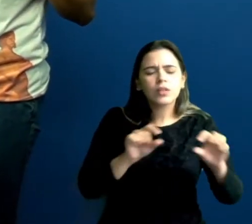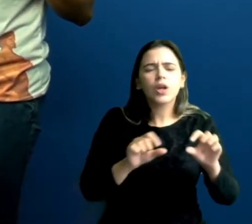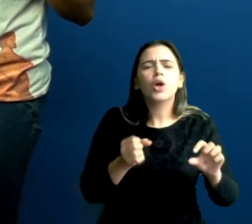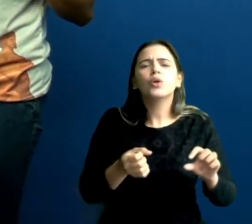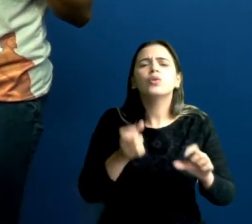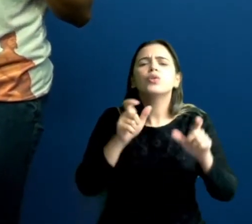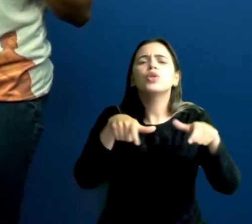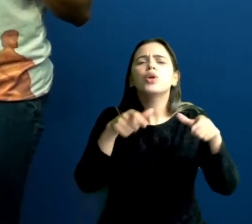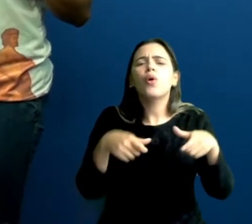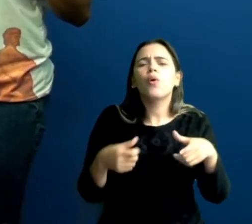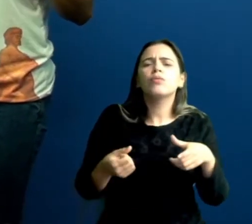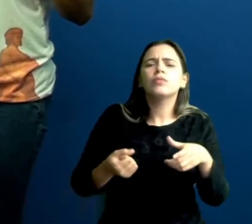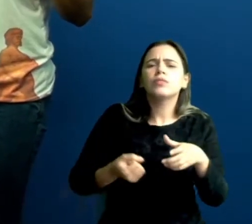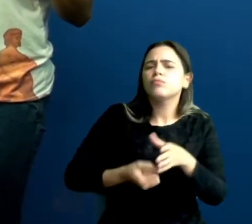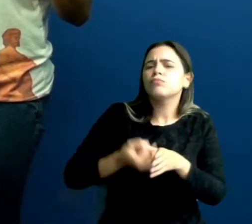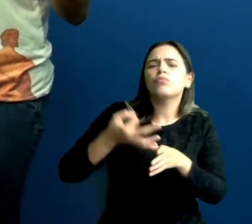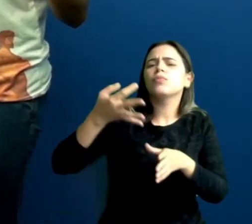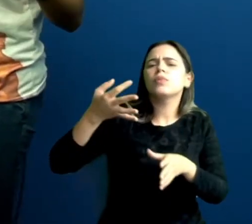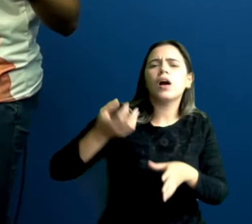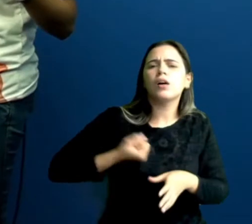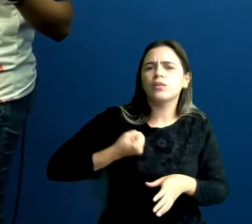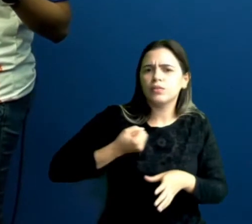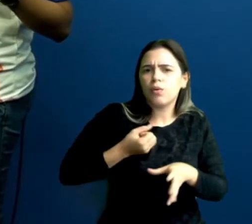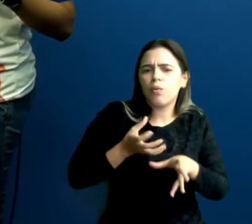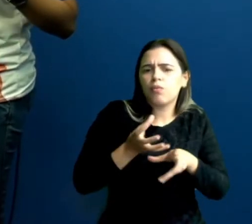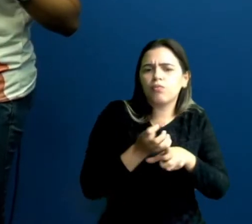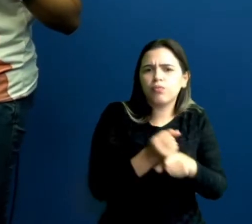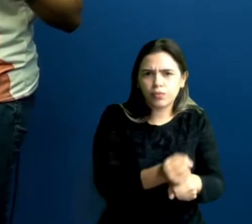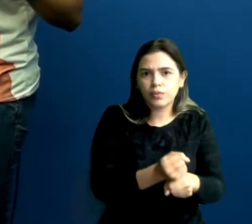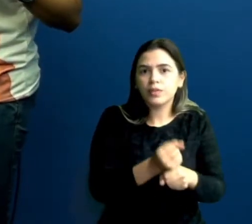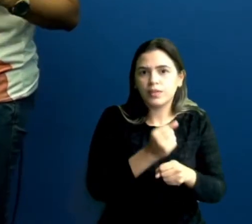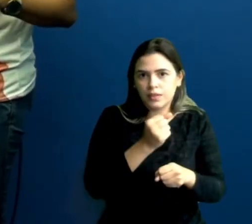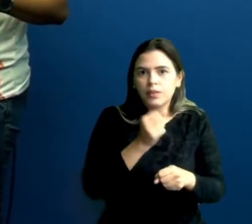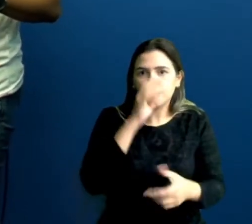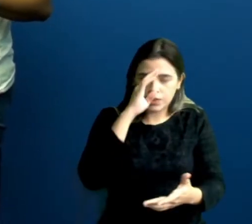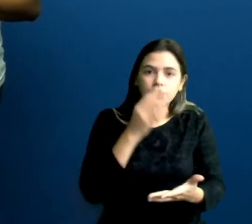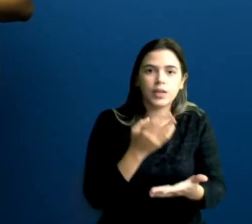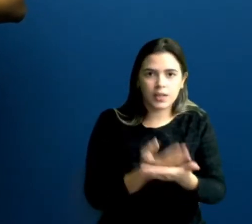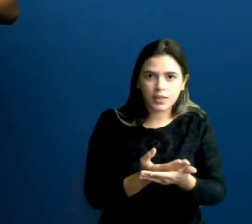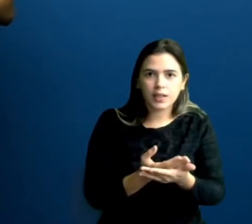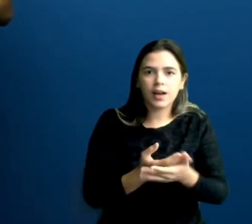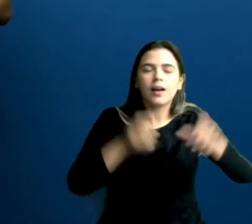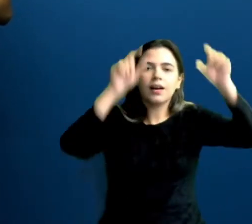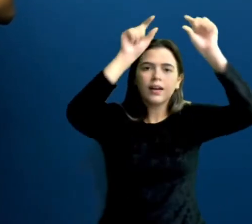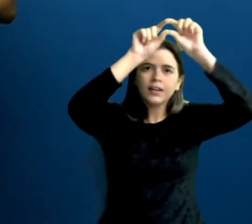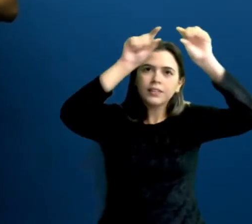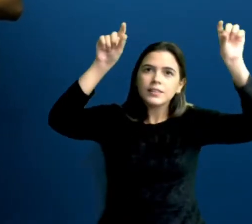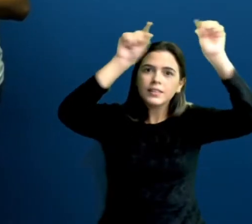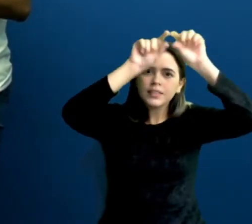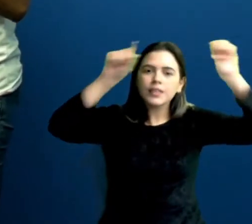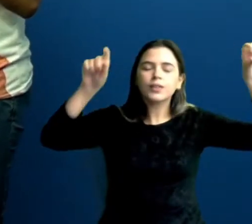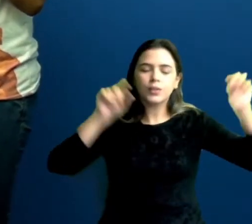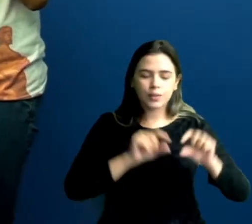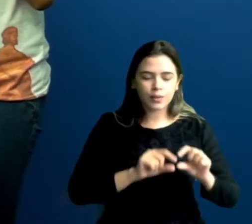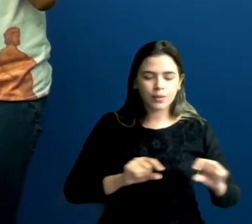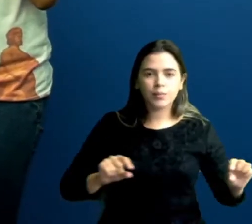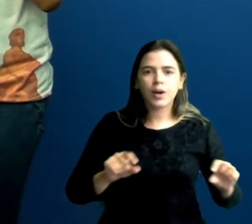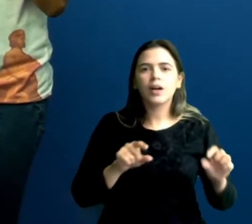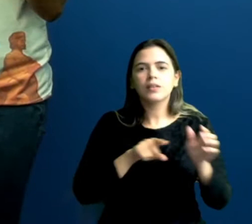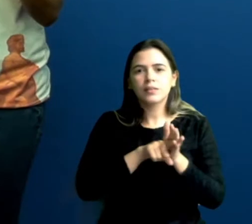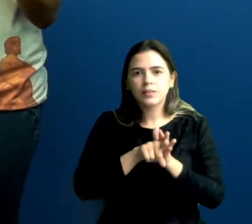dados, essas informações? São confiáveis? Lá em cima o título, embaixo a fonte, os eixos